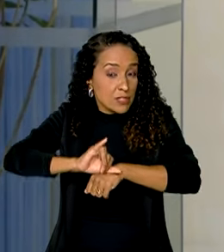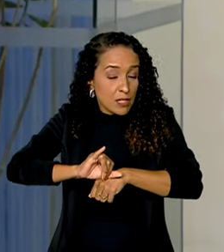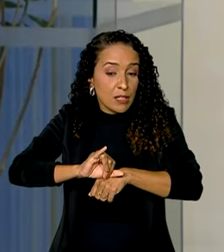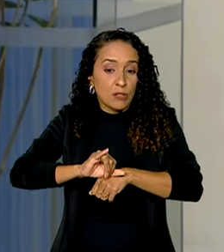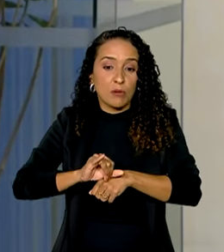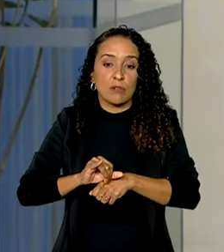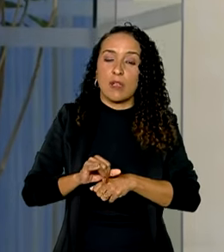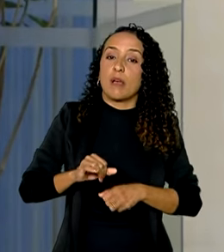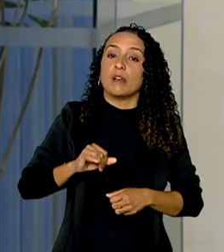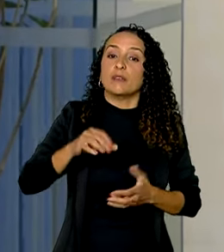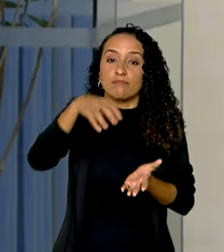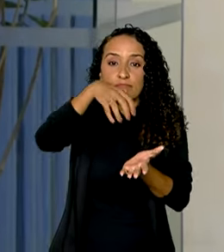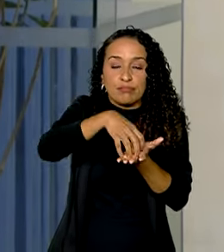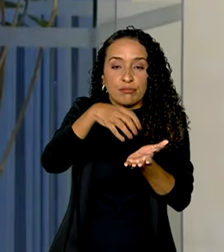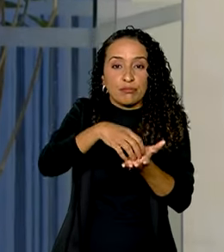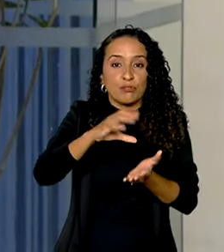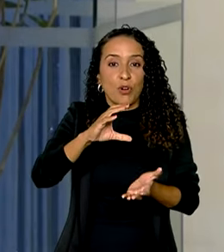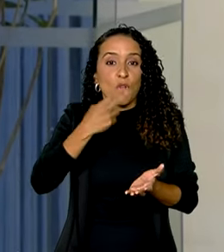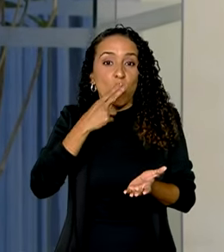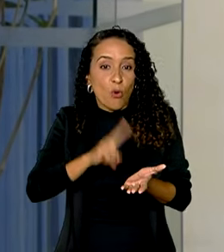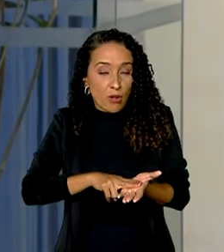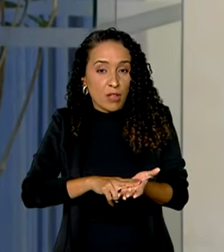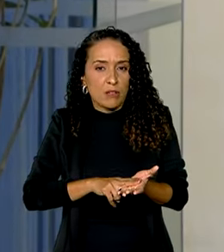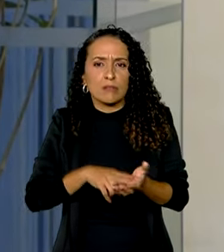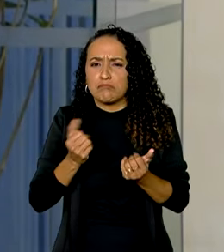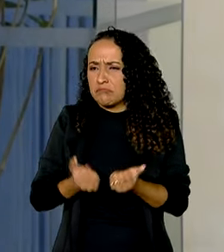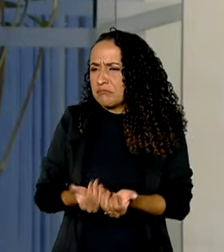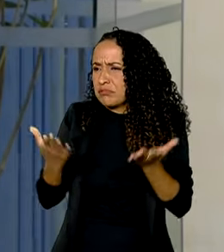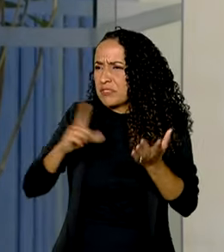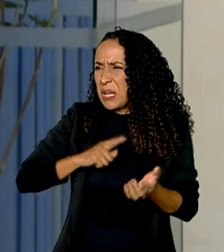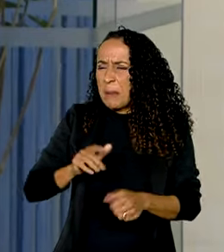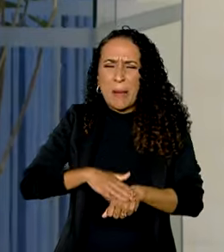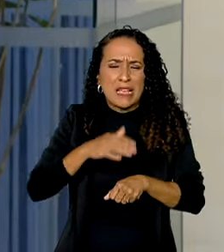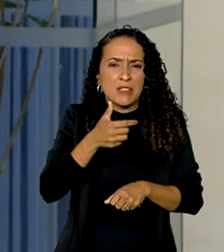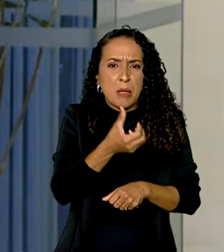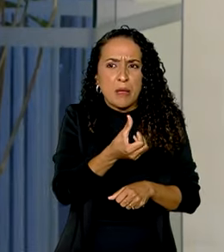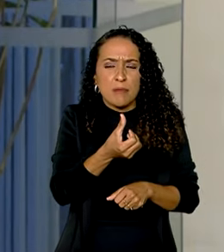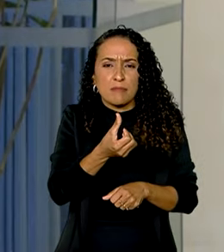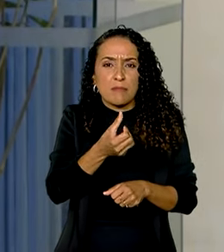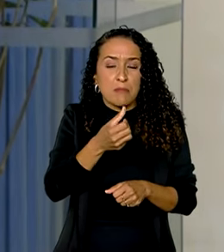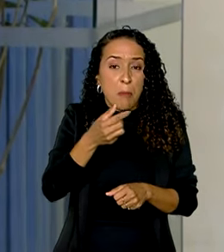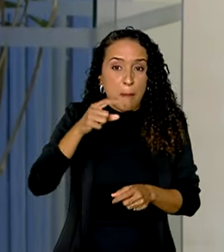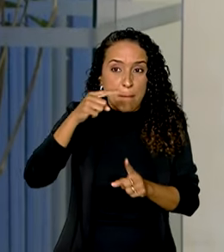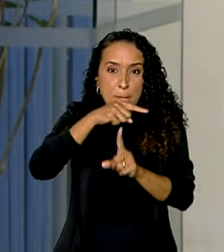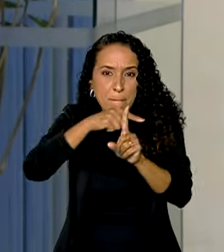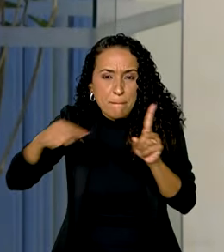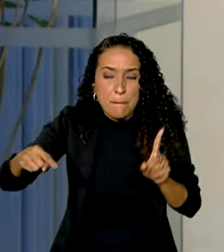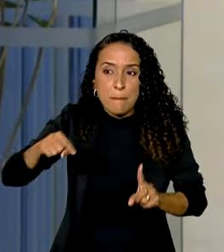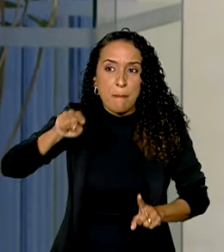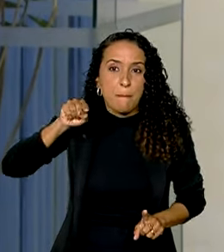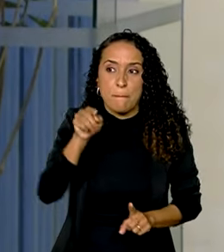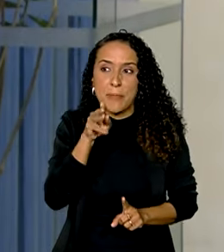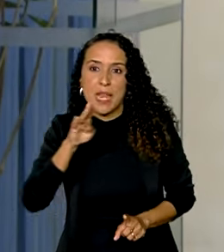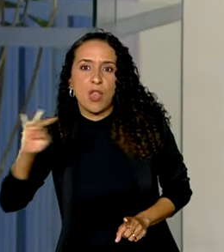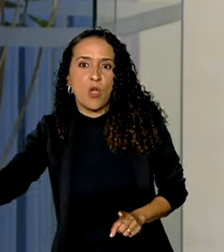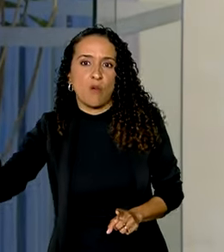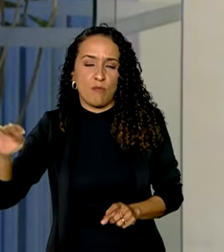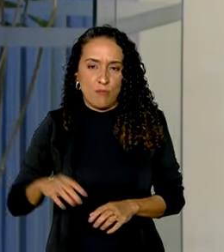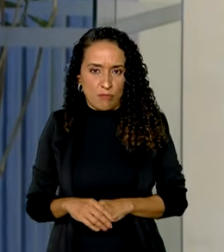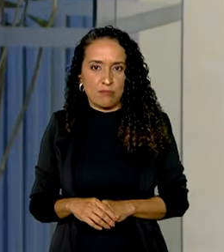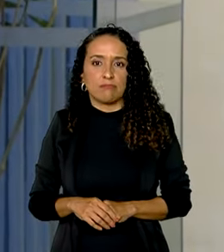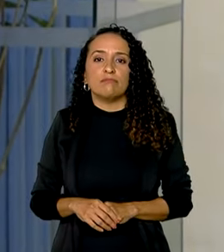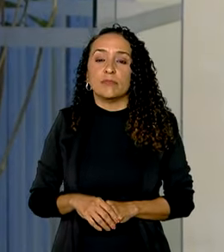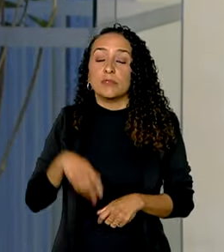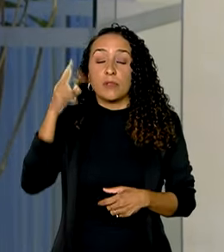no Palácio dos Correios, e as ofertas lá ao todo somam mais de meio bilhão de ofertas para desenrolar. Então, a